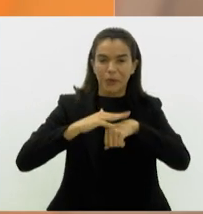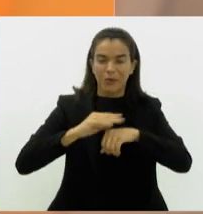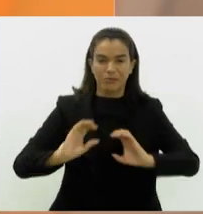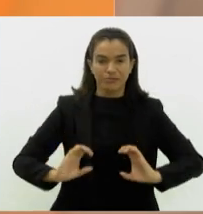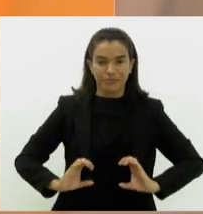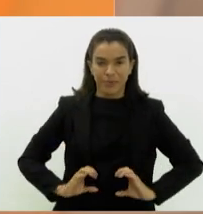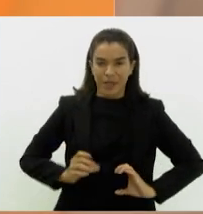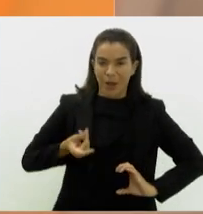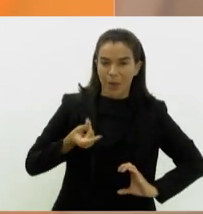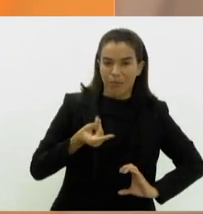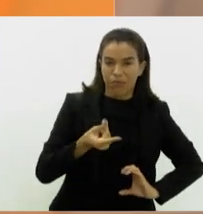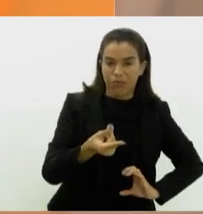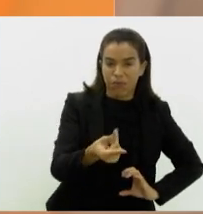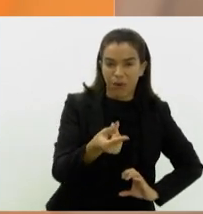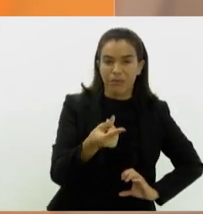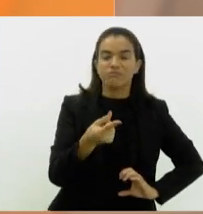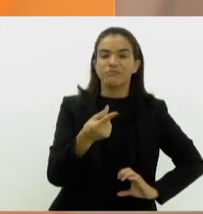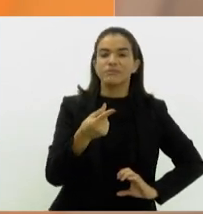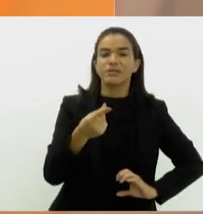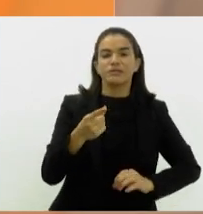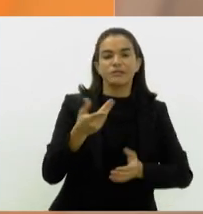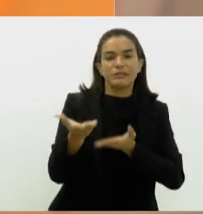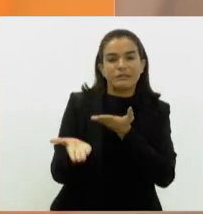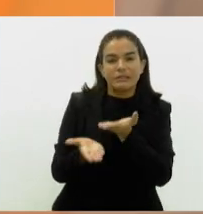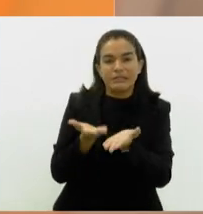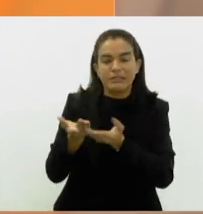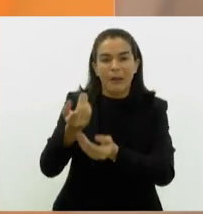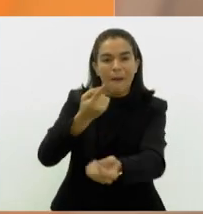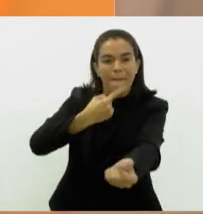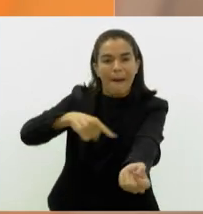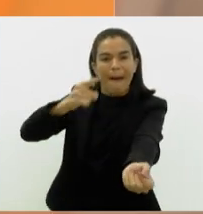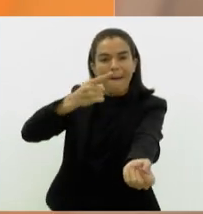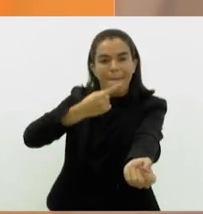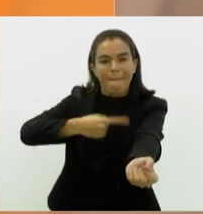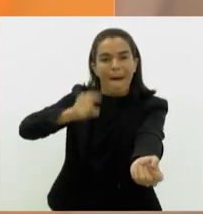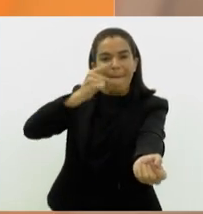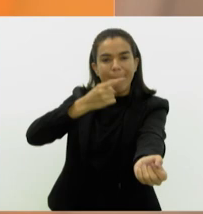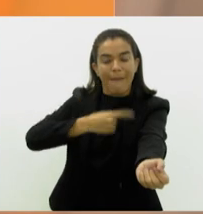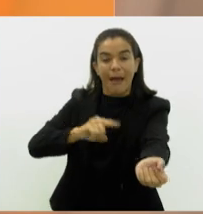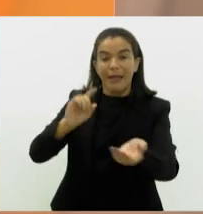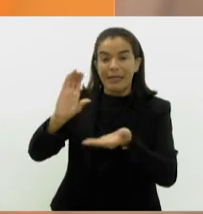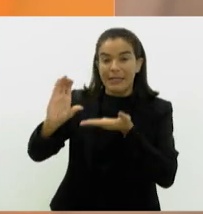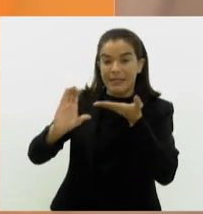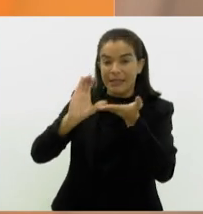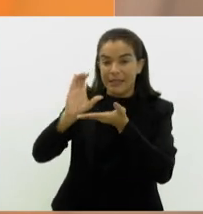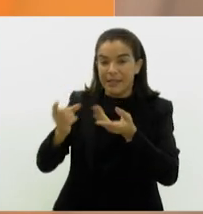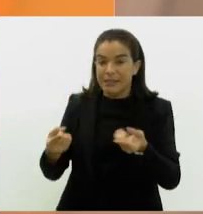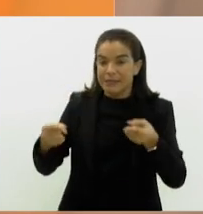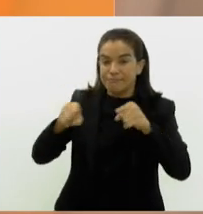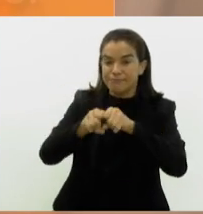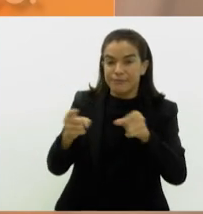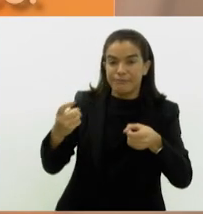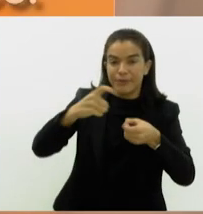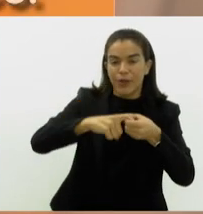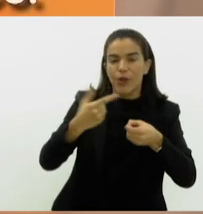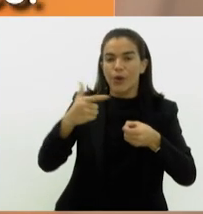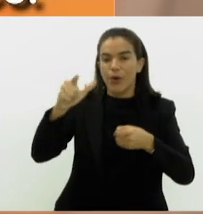crônica o direito de realizar sessões de hemodiálise em clínicas conveniadas de outros municípios.